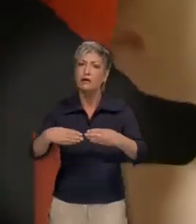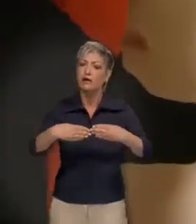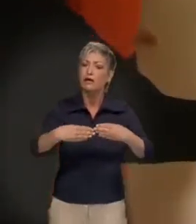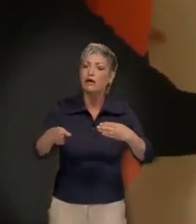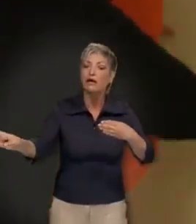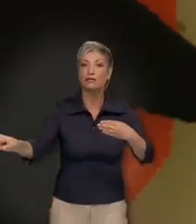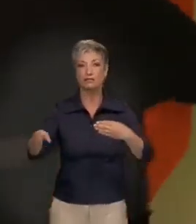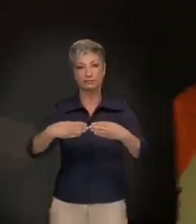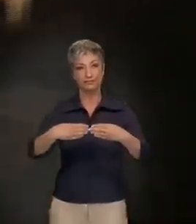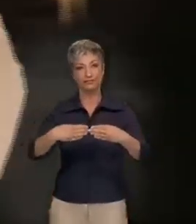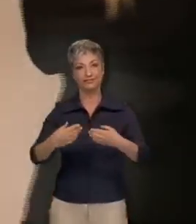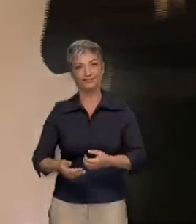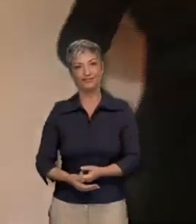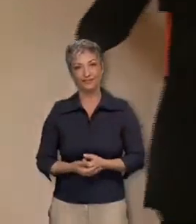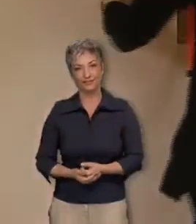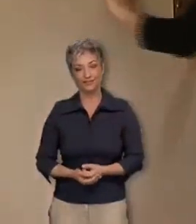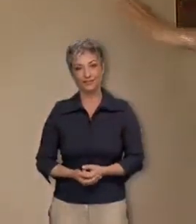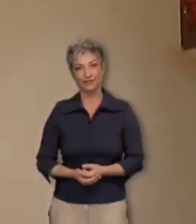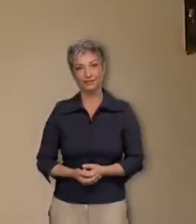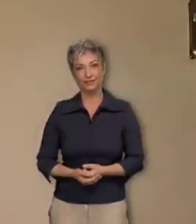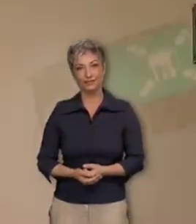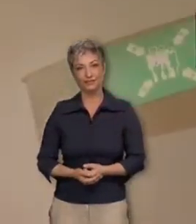e fecharão automaticamente após você passar.